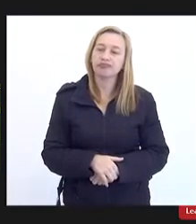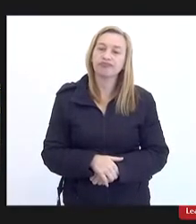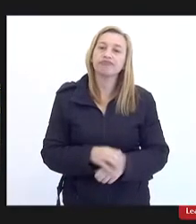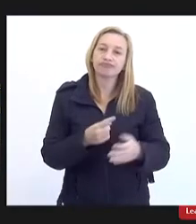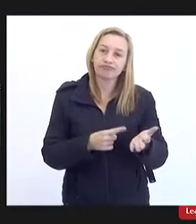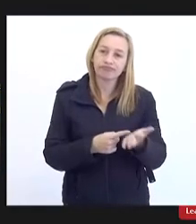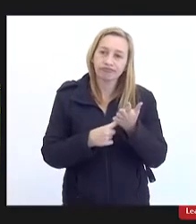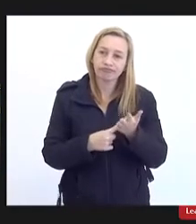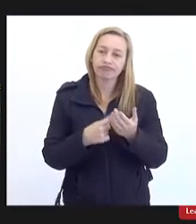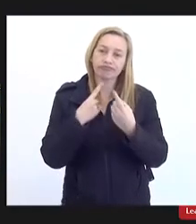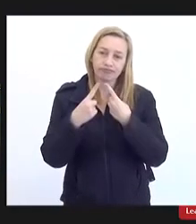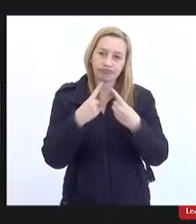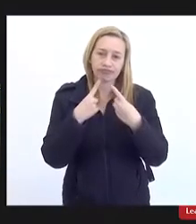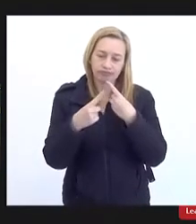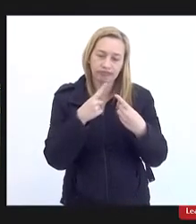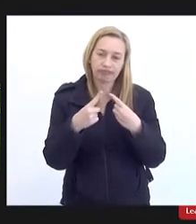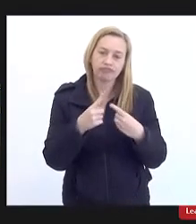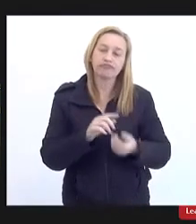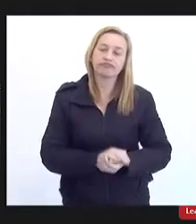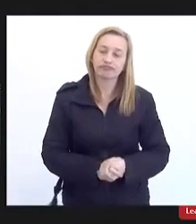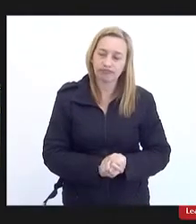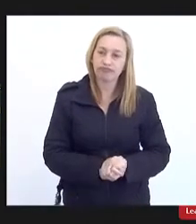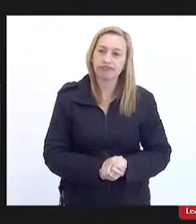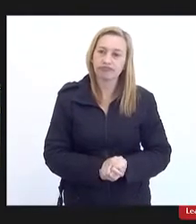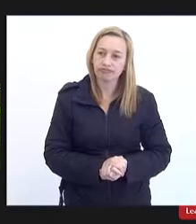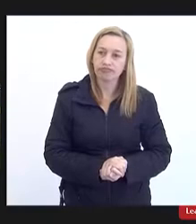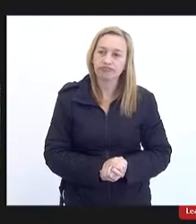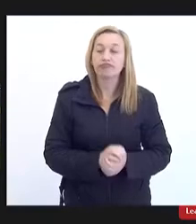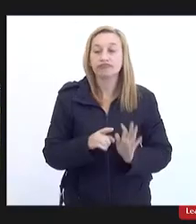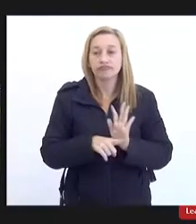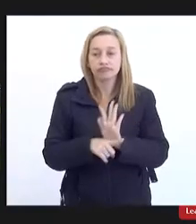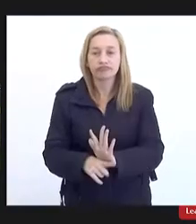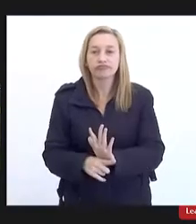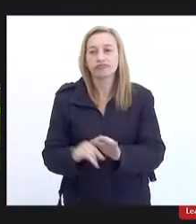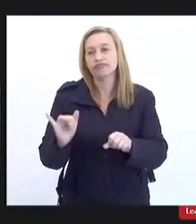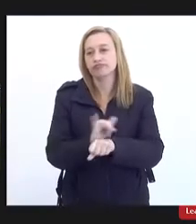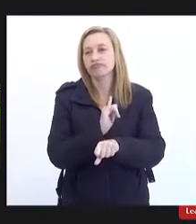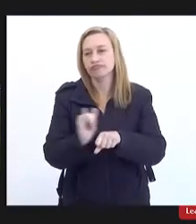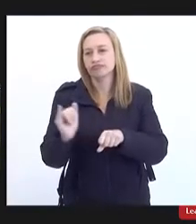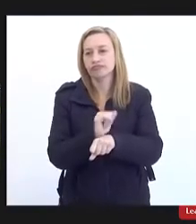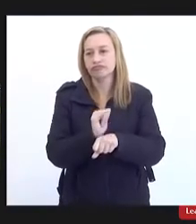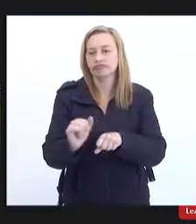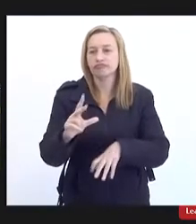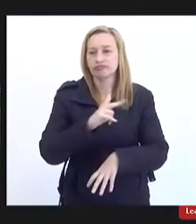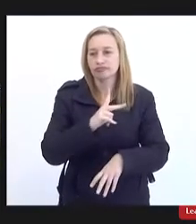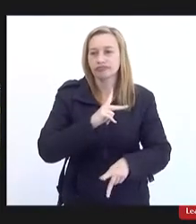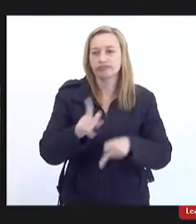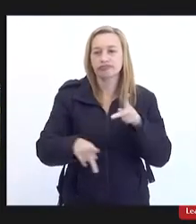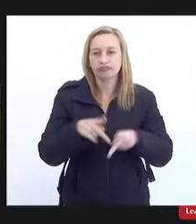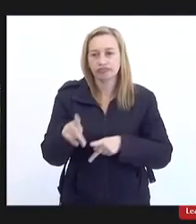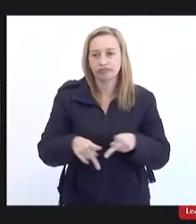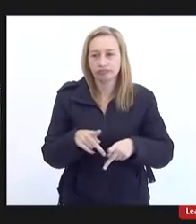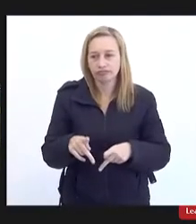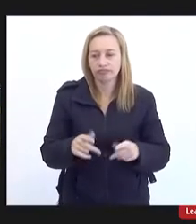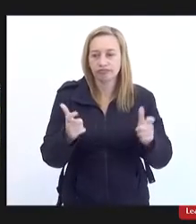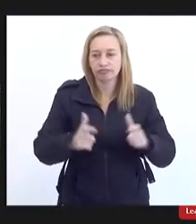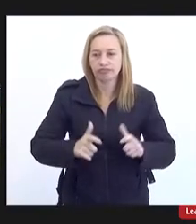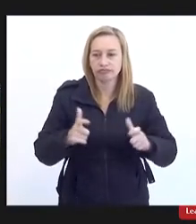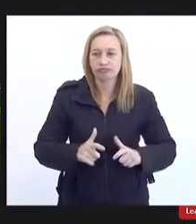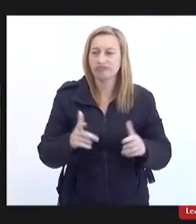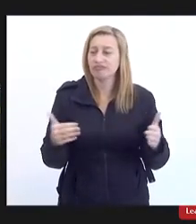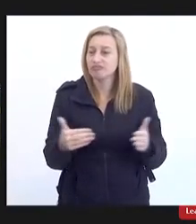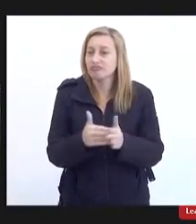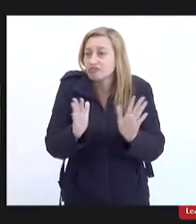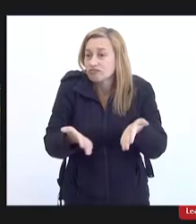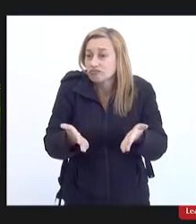para esse debate trazer luz para esse debate de ajudar a rearticular a própria população valenciana porque até hoje todo mundo está